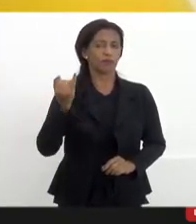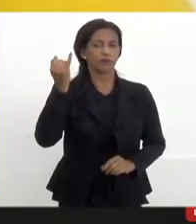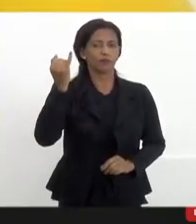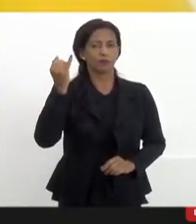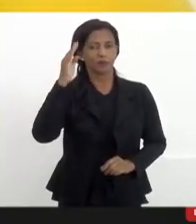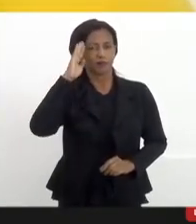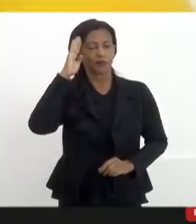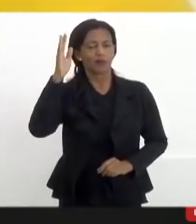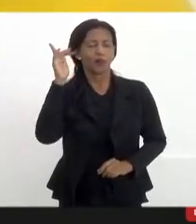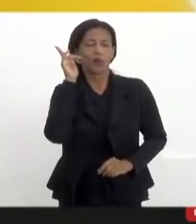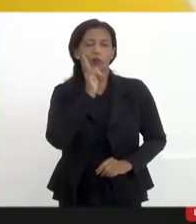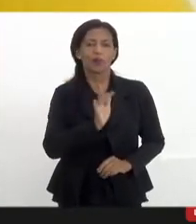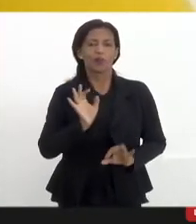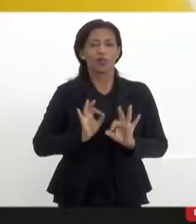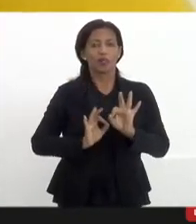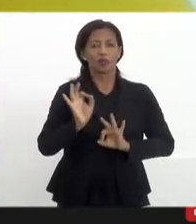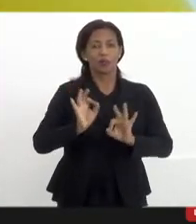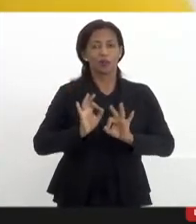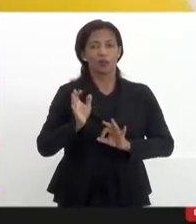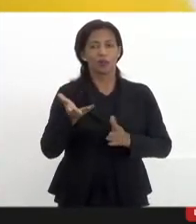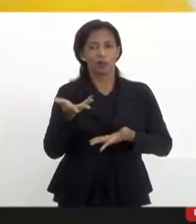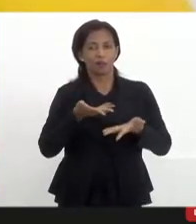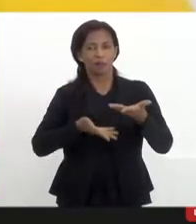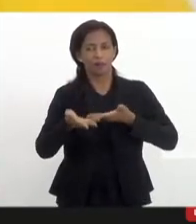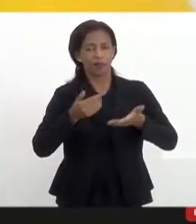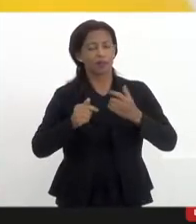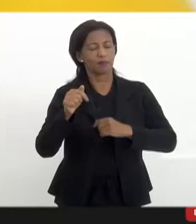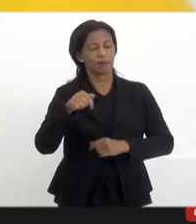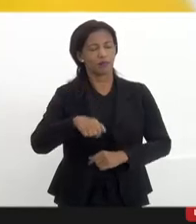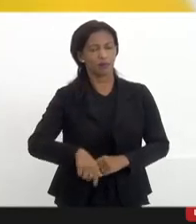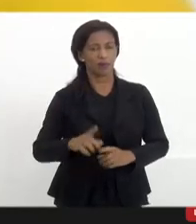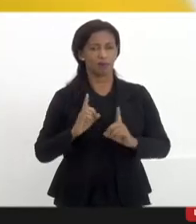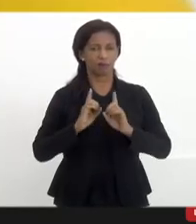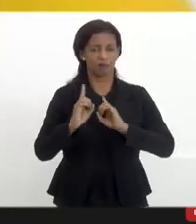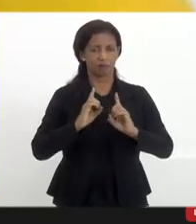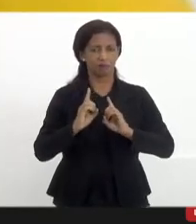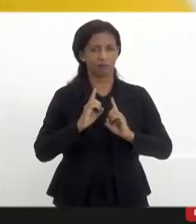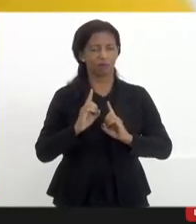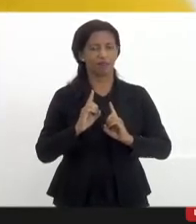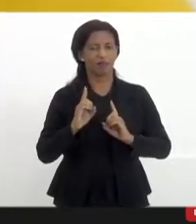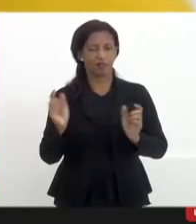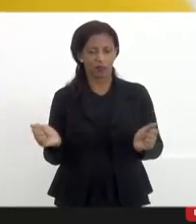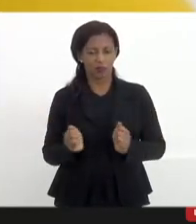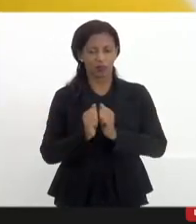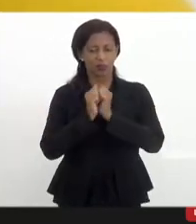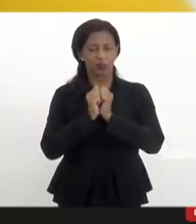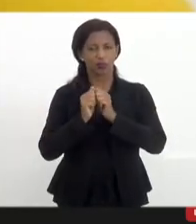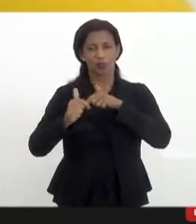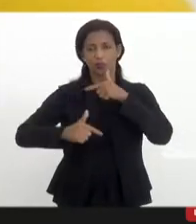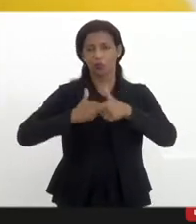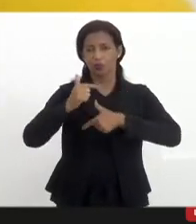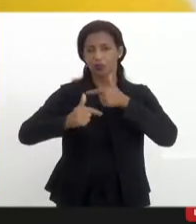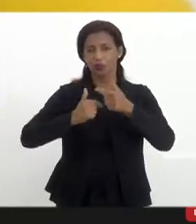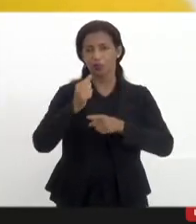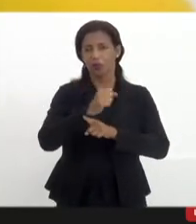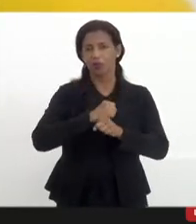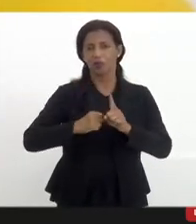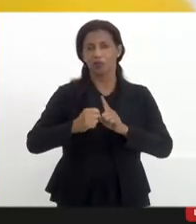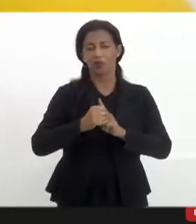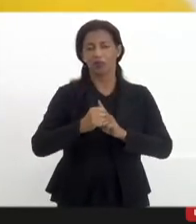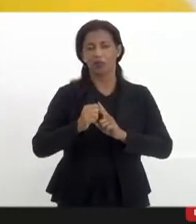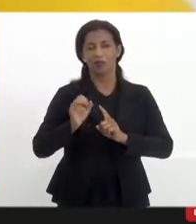A gente então segue aqui organizando a Frente participando aqui desse debate nessa pegada que está trabalhando junto com a sociedade civil